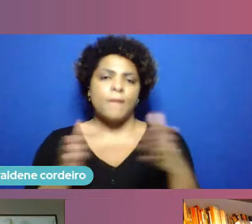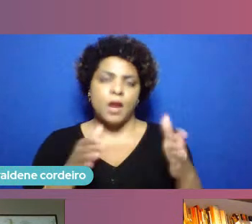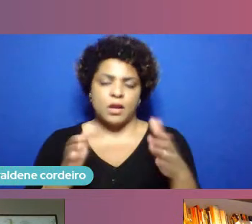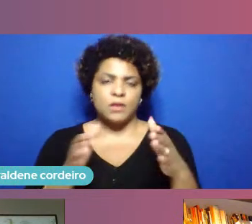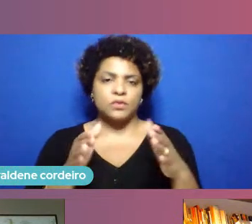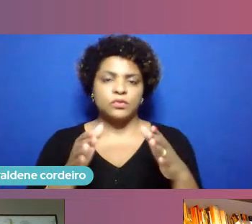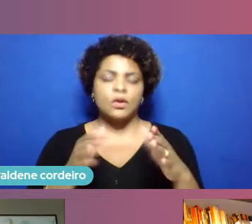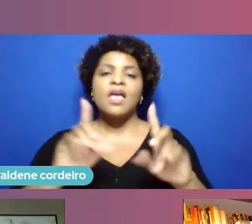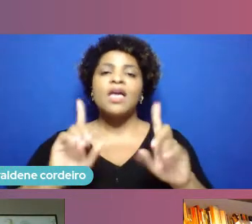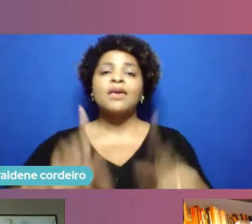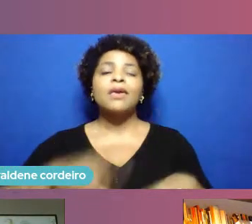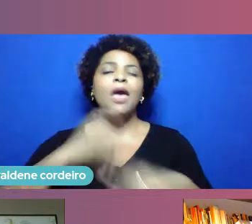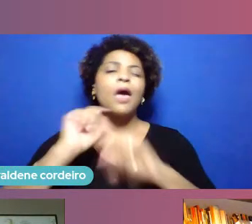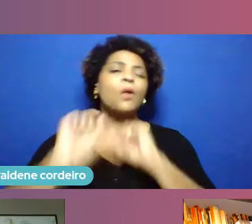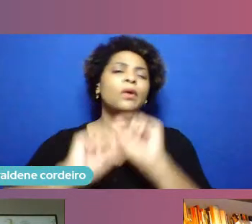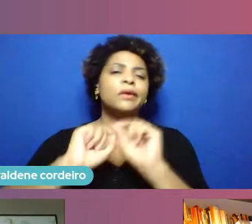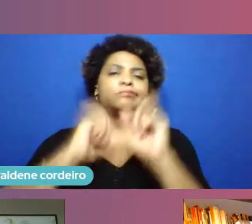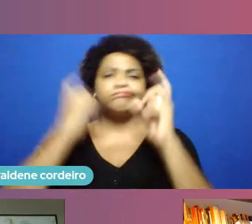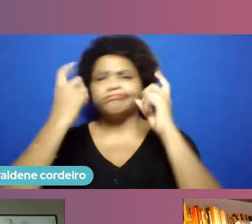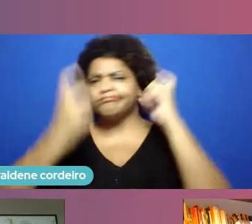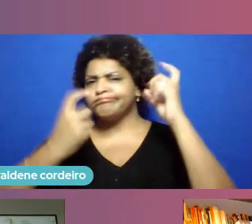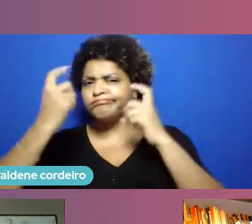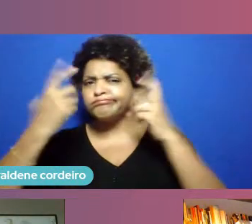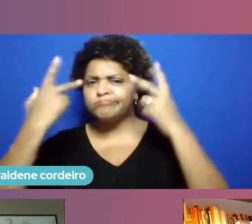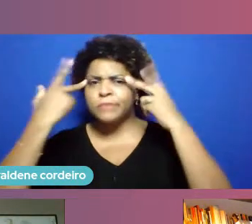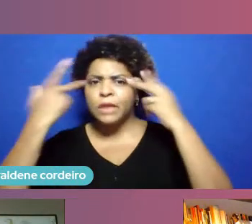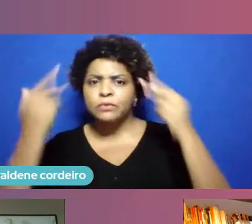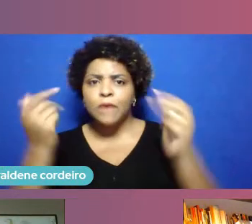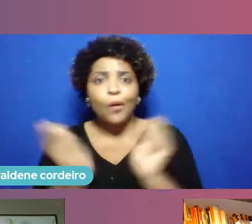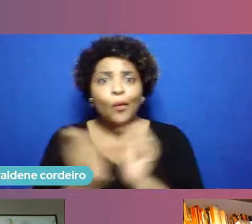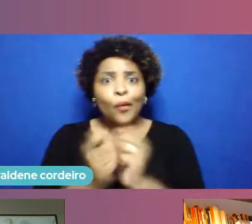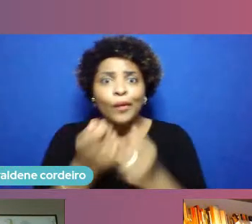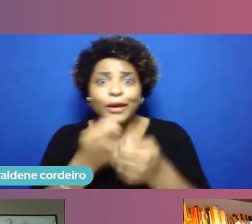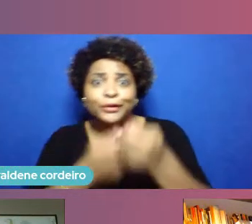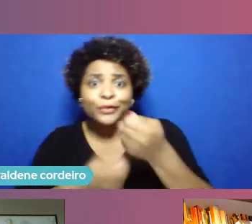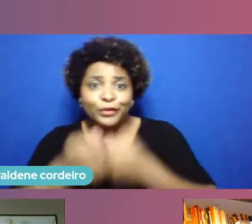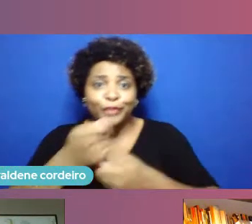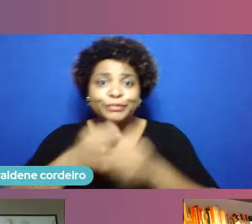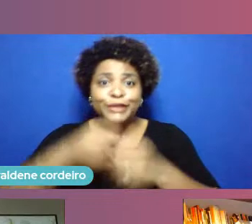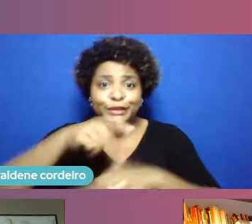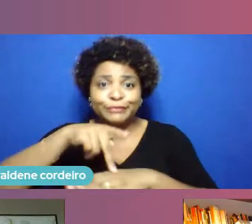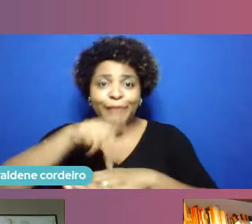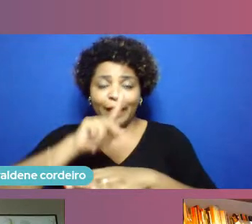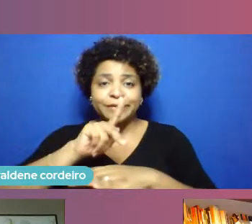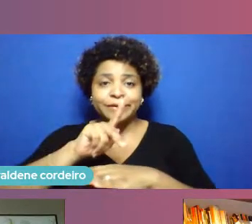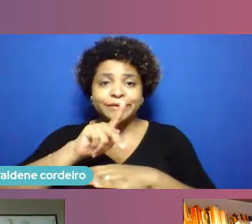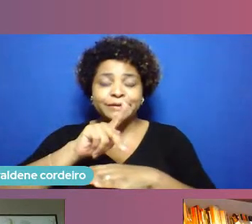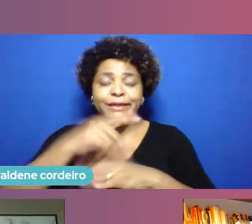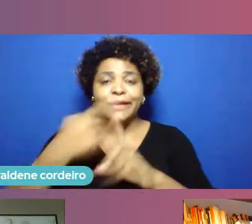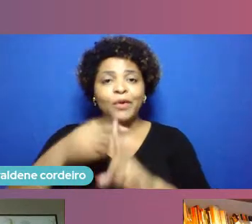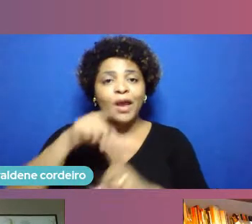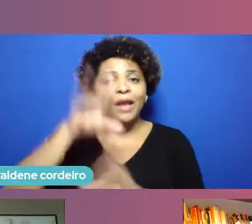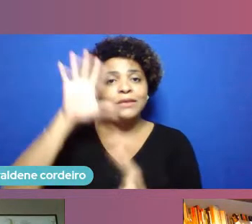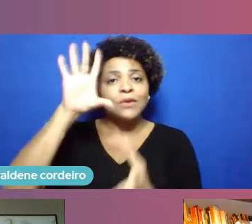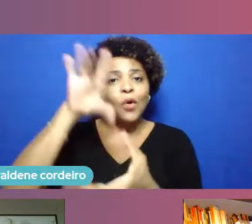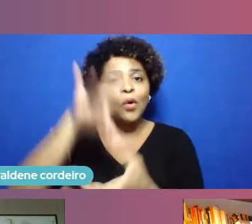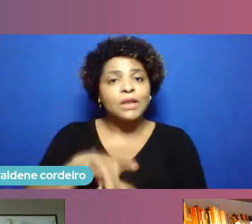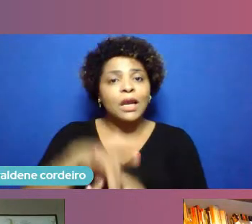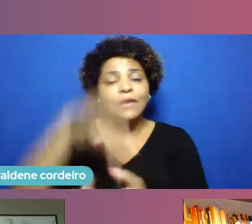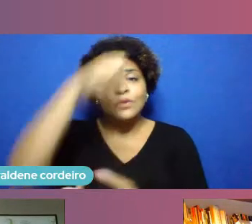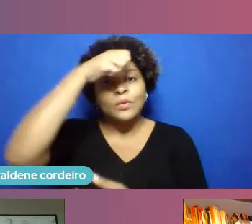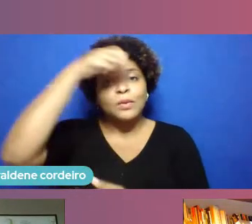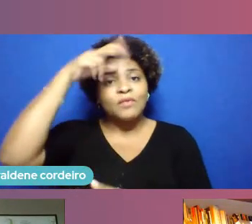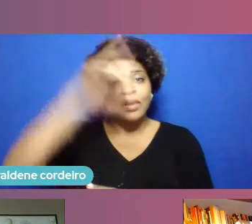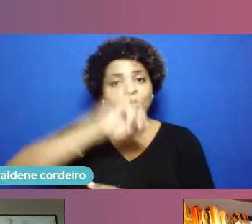preocupação natural de todo mundo é com a economia, com a retomada da economia, e foi nesse contexto que o prefeito João Campos